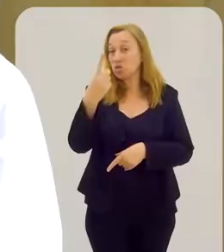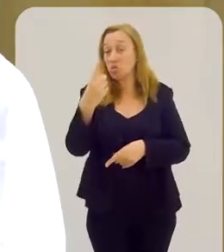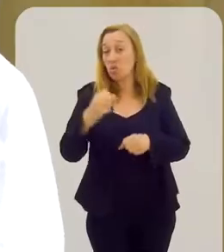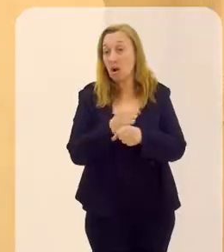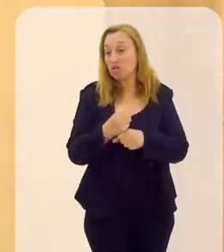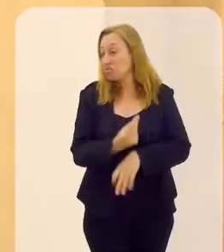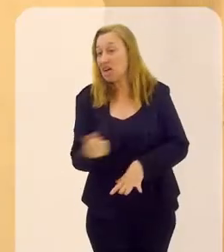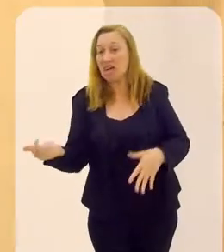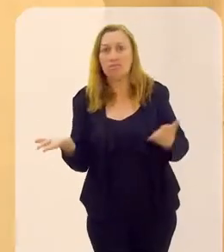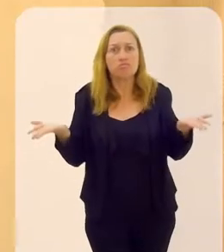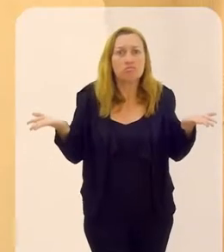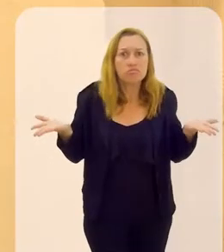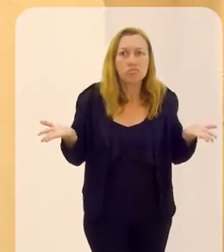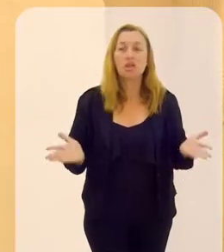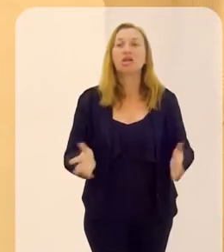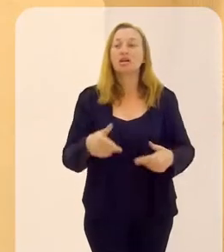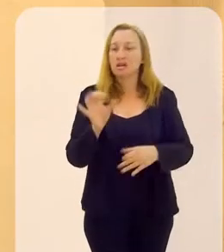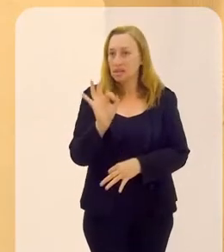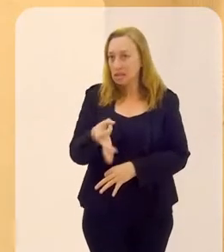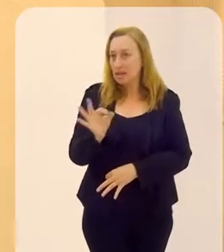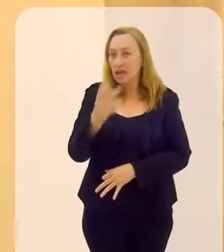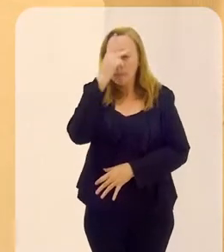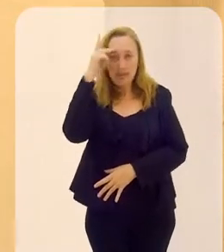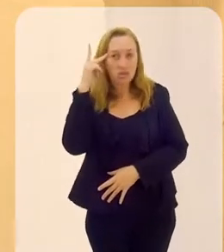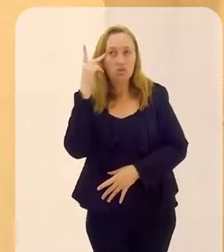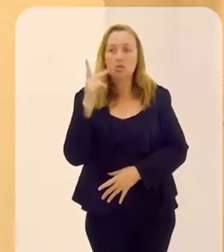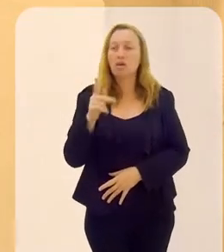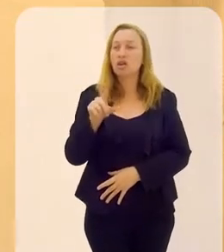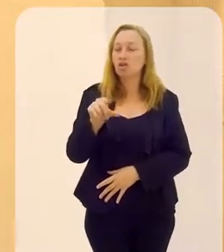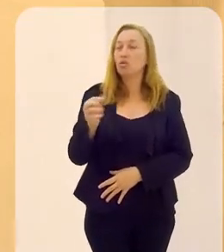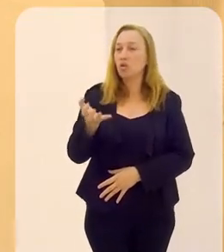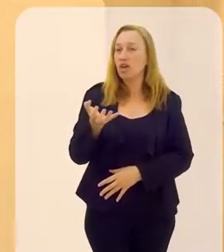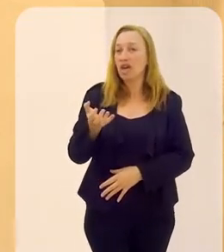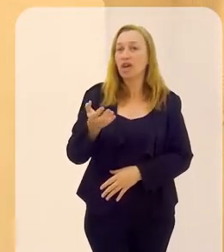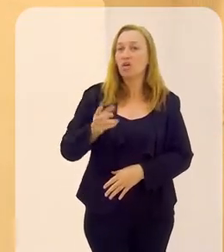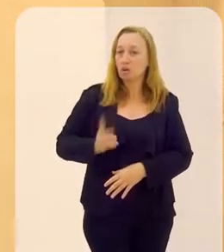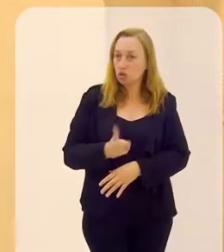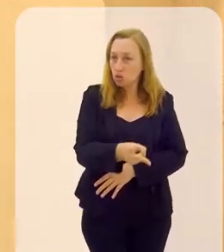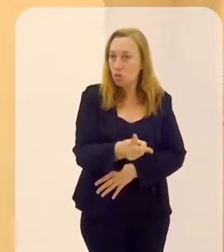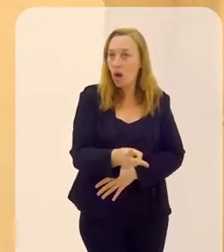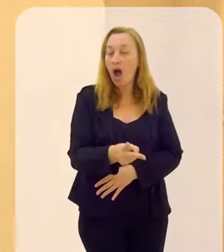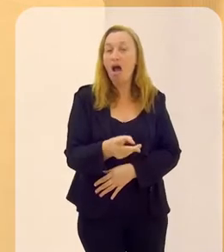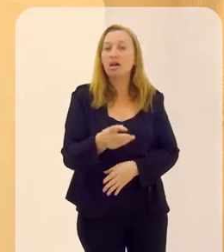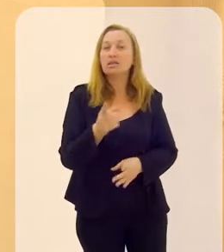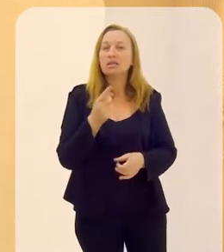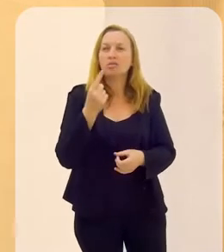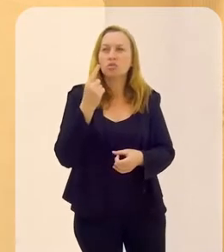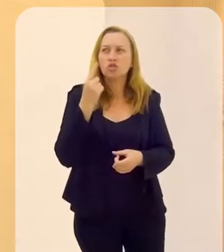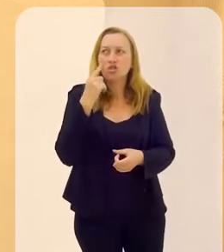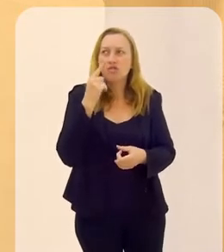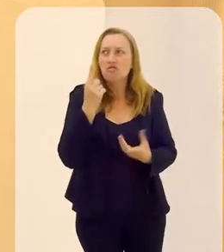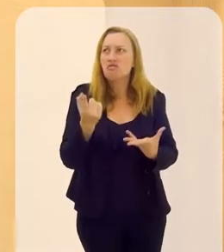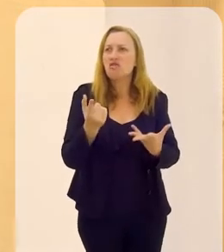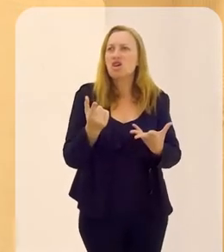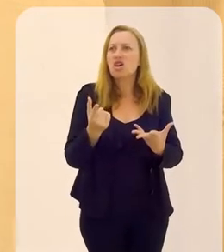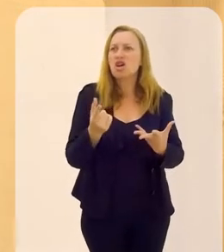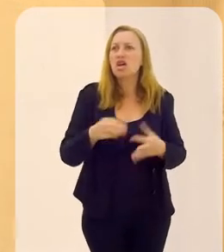não vai estar mais comigo. Certo. Bem, a pessoa decidiu que ela quer ficar, temos que descobrir